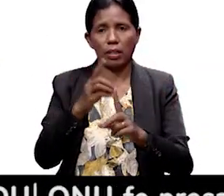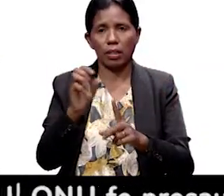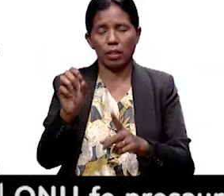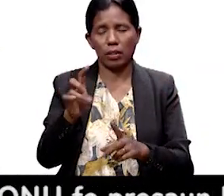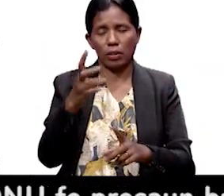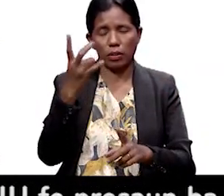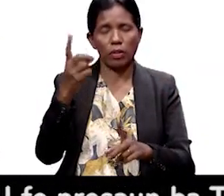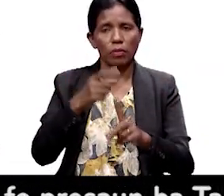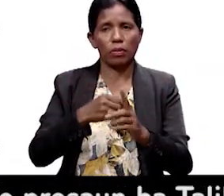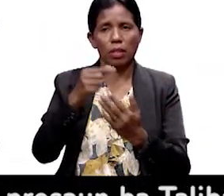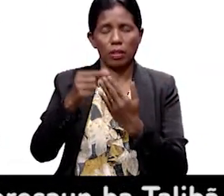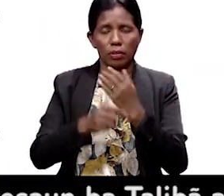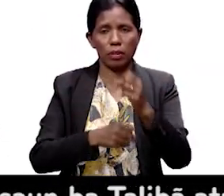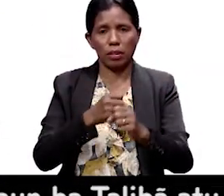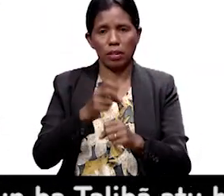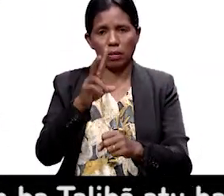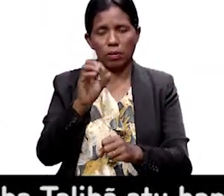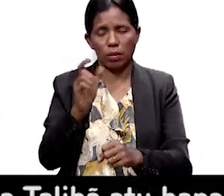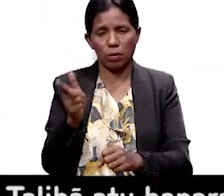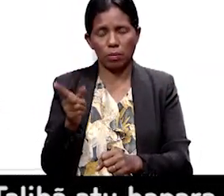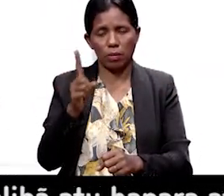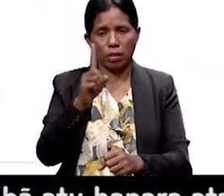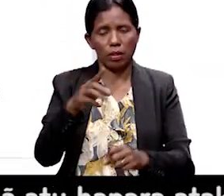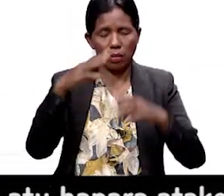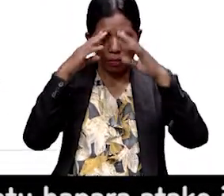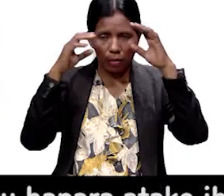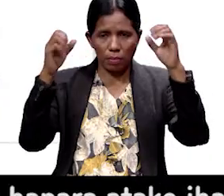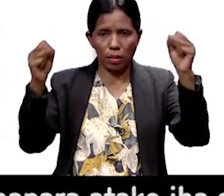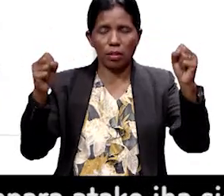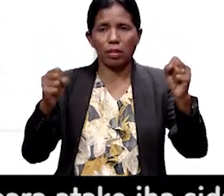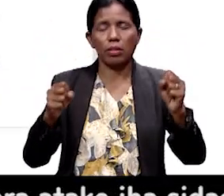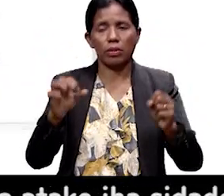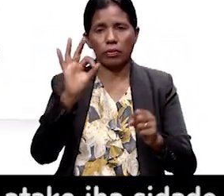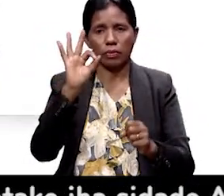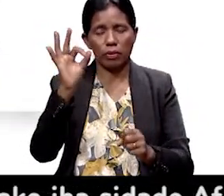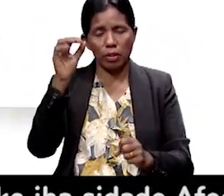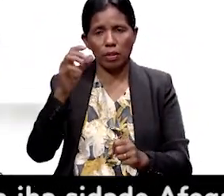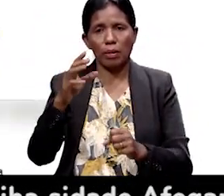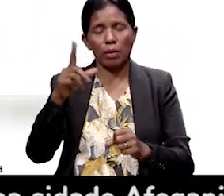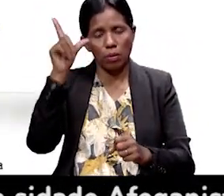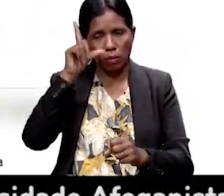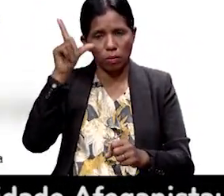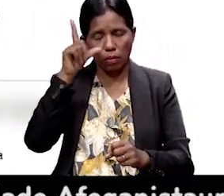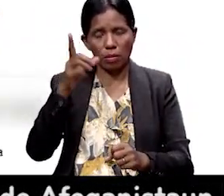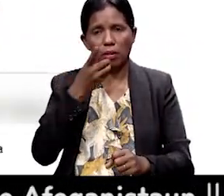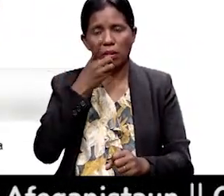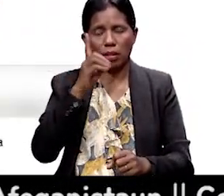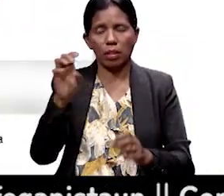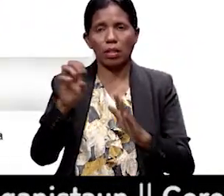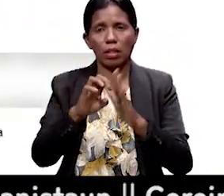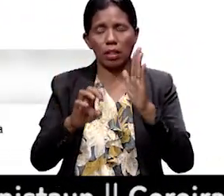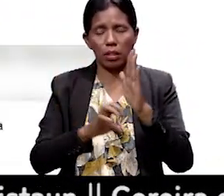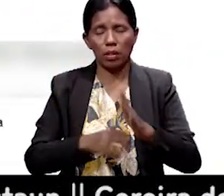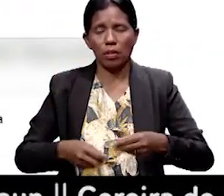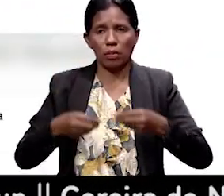The President of Republic of Francisco Guterres Luolo decreta Estado for